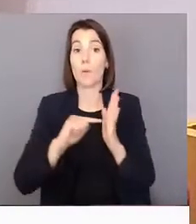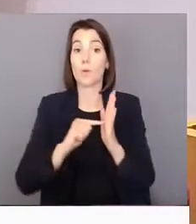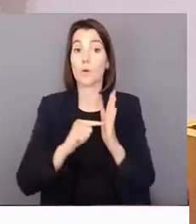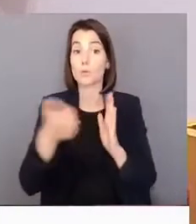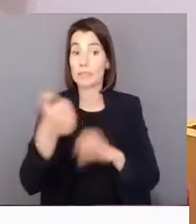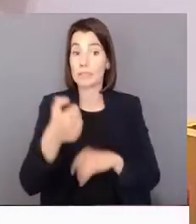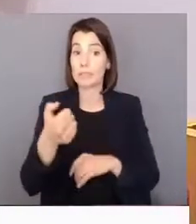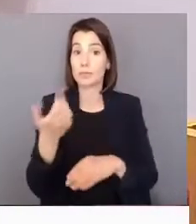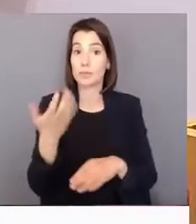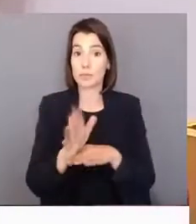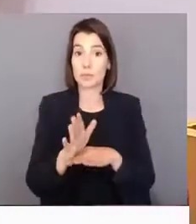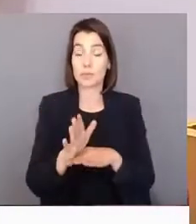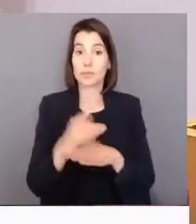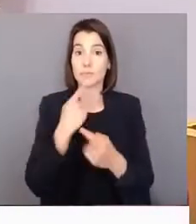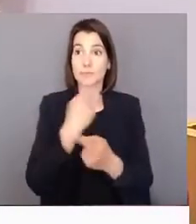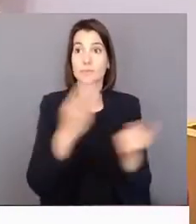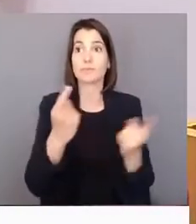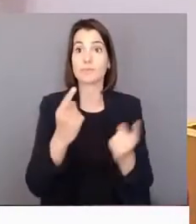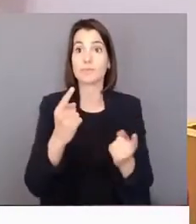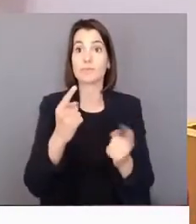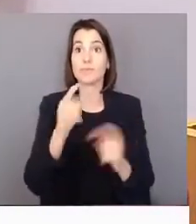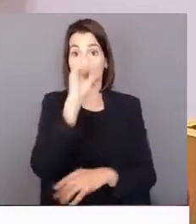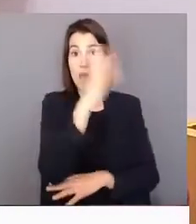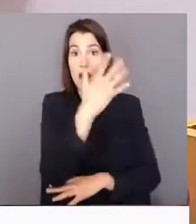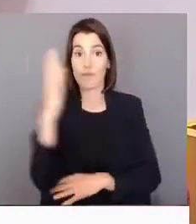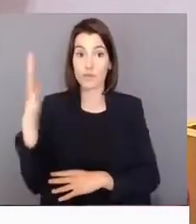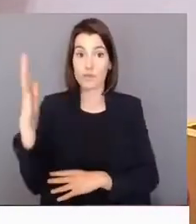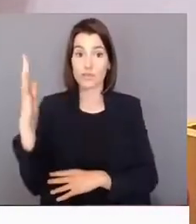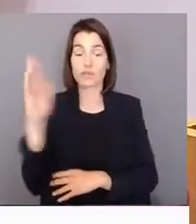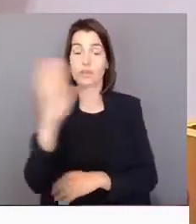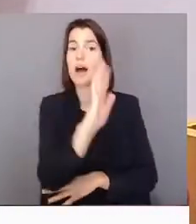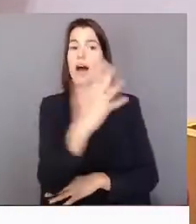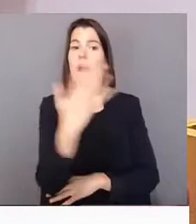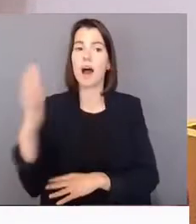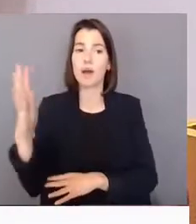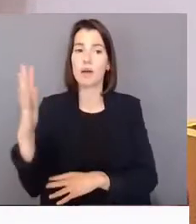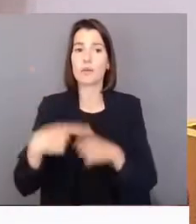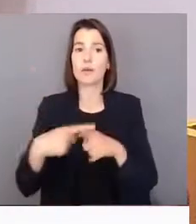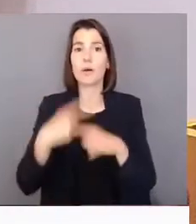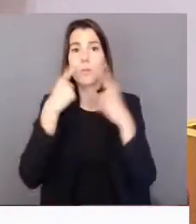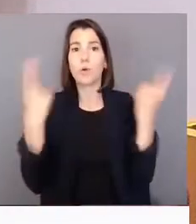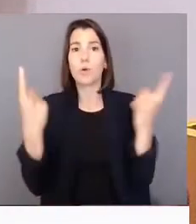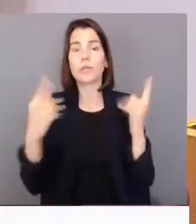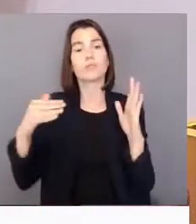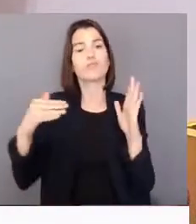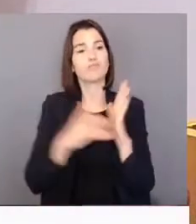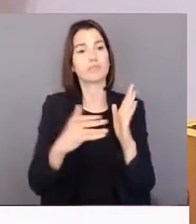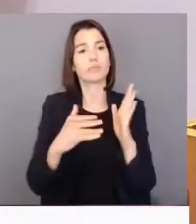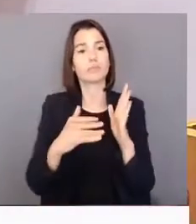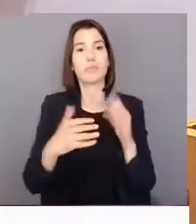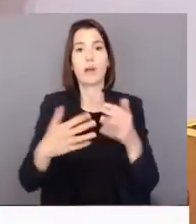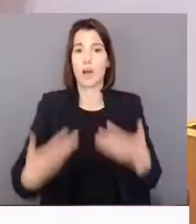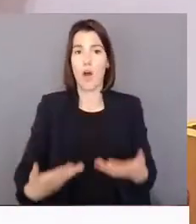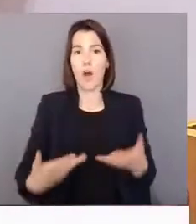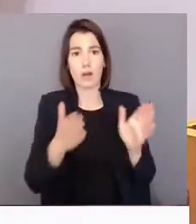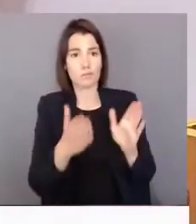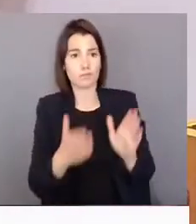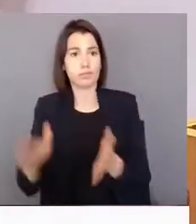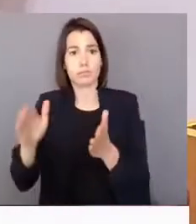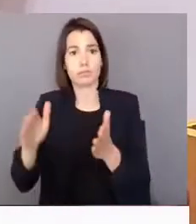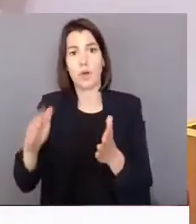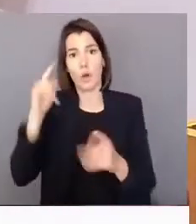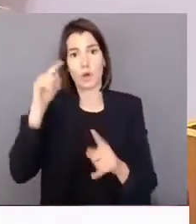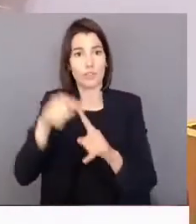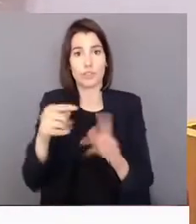dizer que as árvores ou a classificação de árvores de interesse público não é algo que esteja nesta legislação referida.